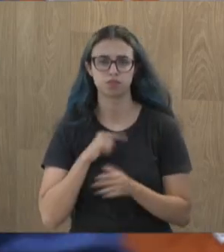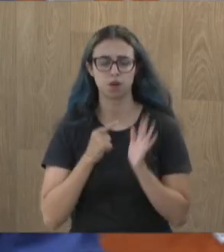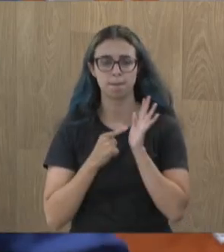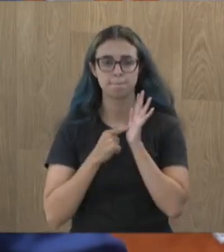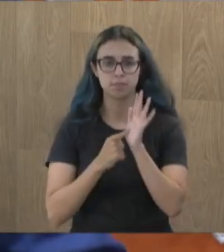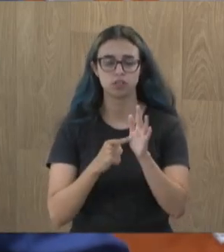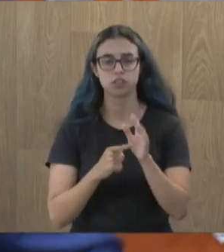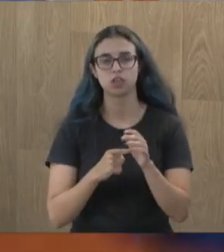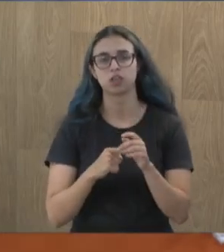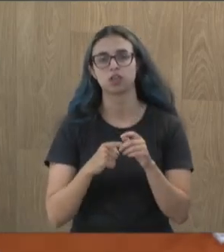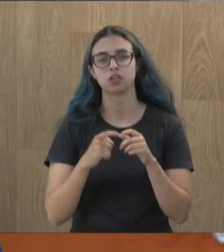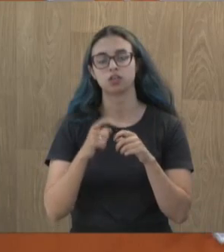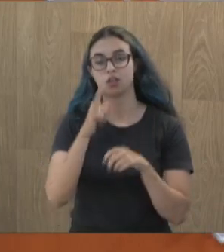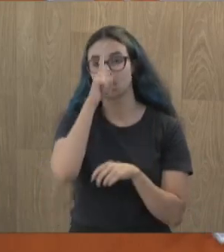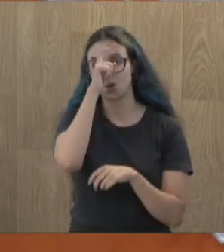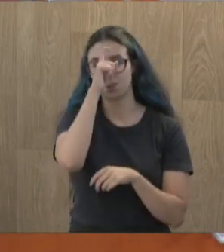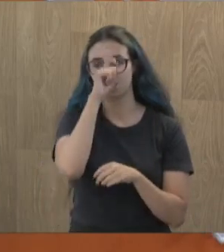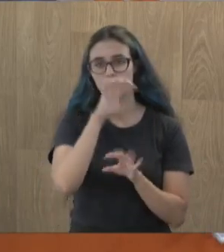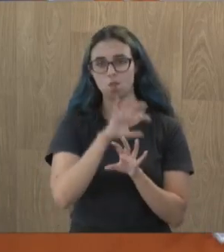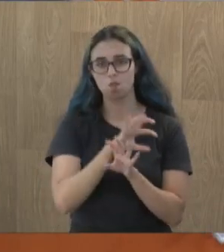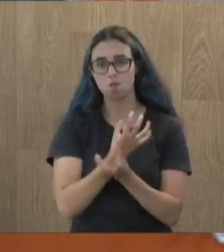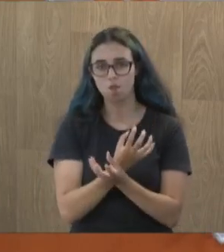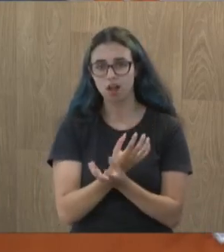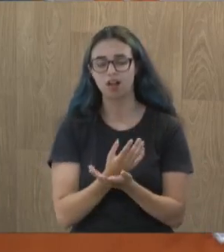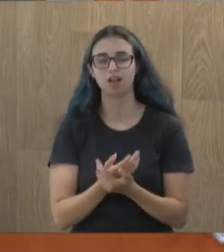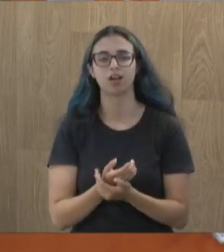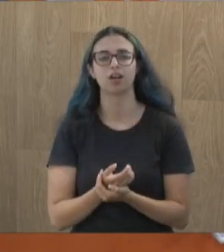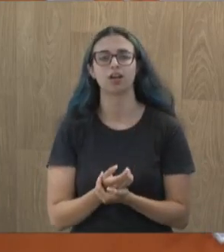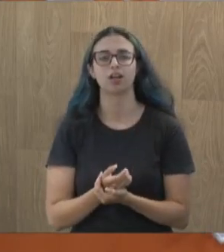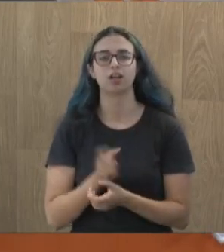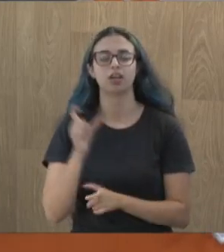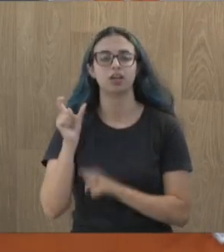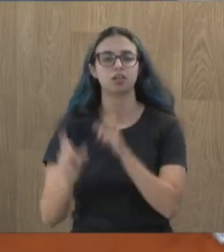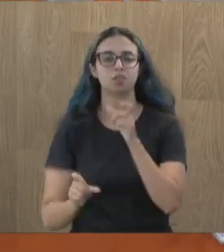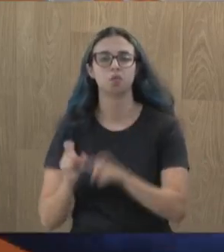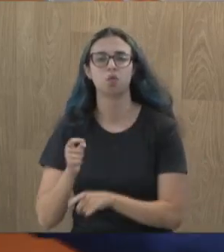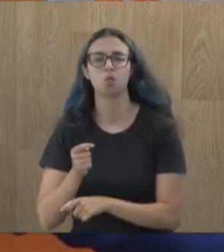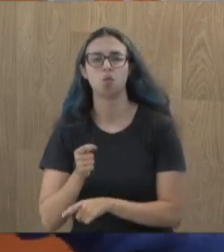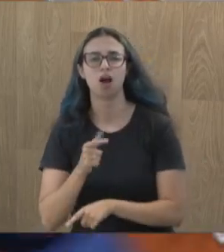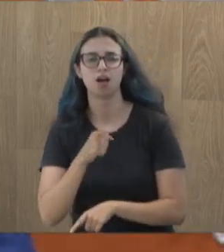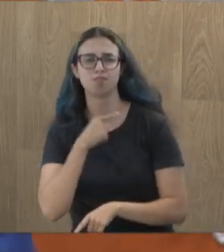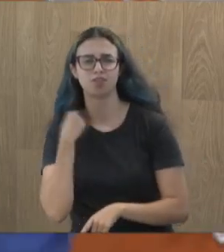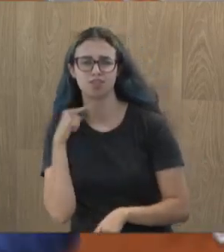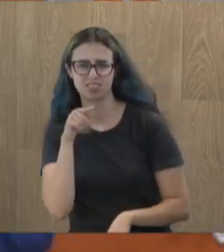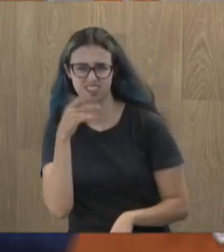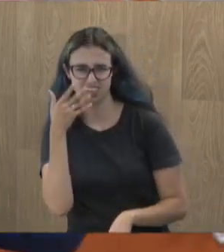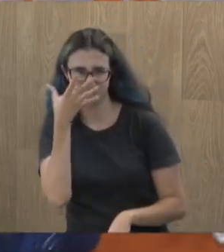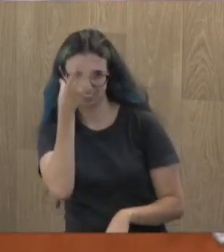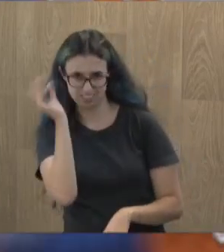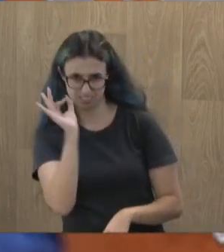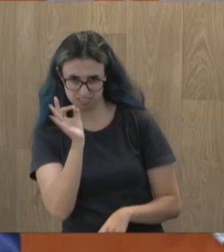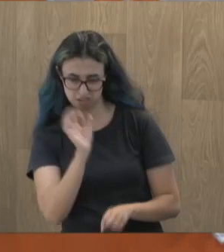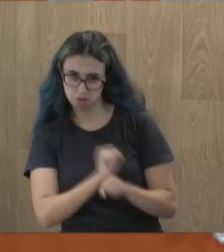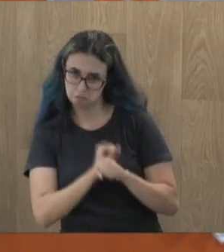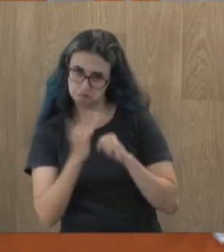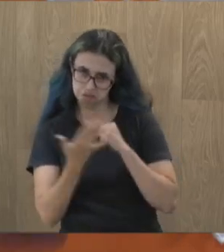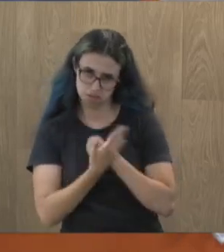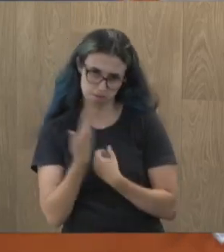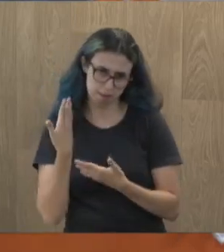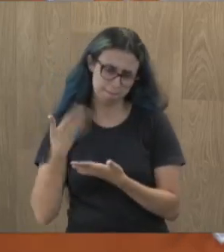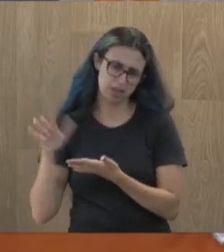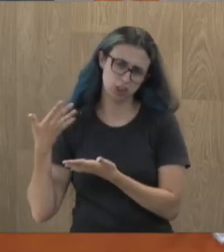vazio enquanto um monte de gente estava morrendo após os hospitais lá, mas já esqueceram, né? a pandemia já passou.